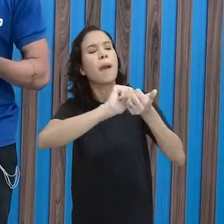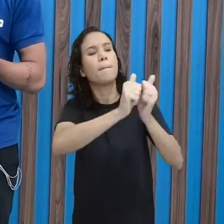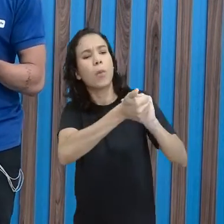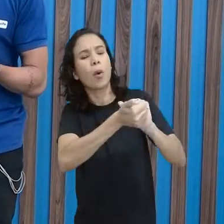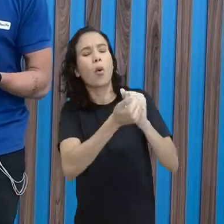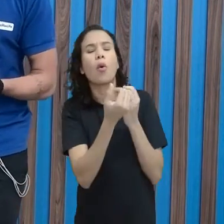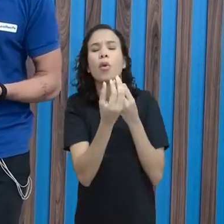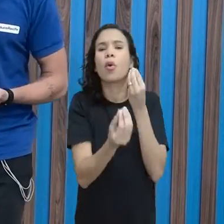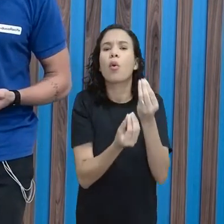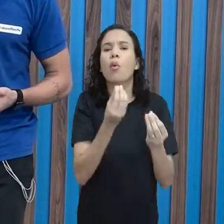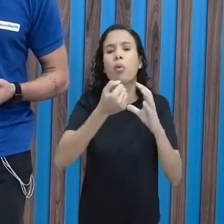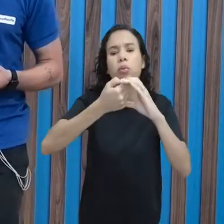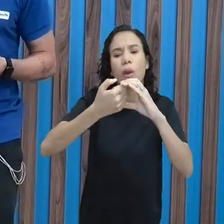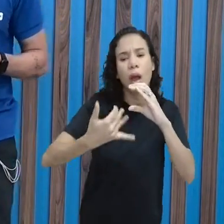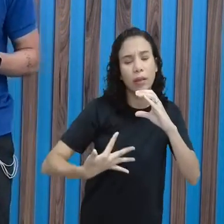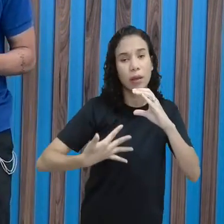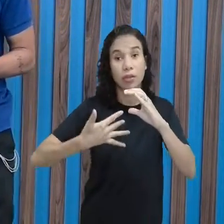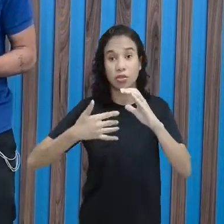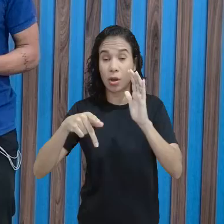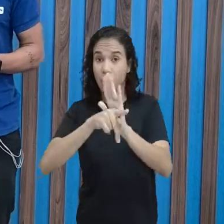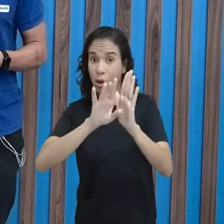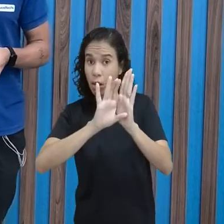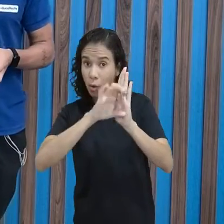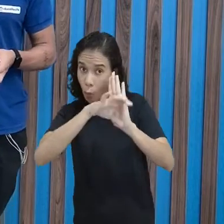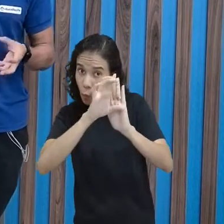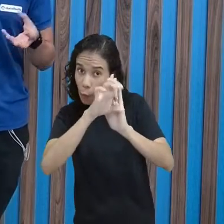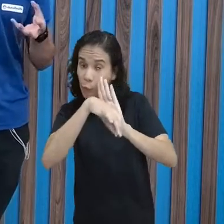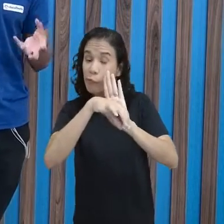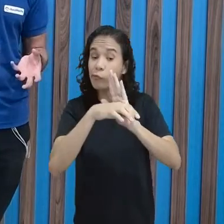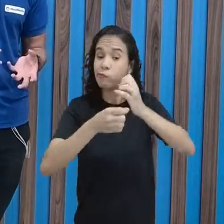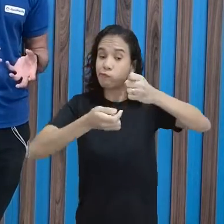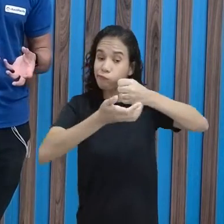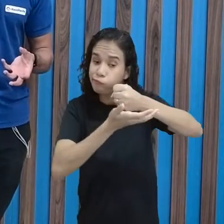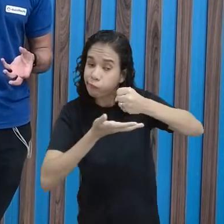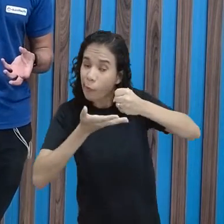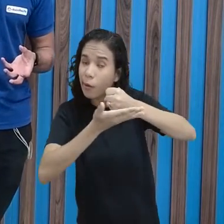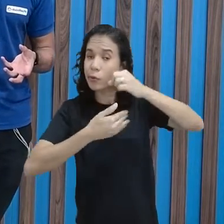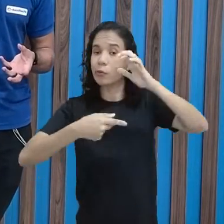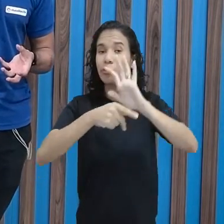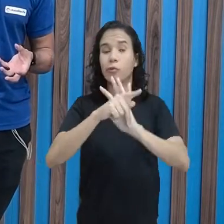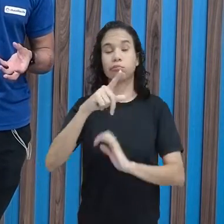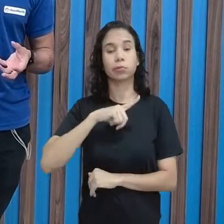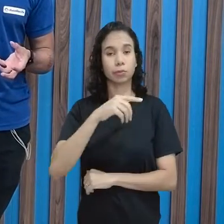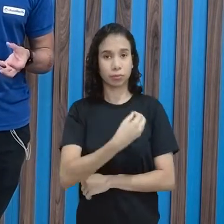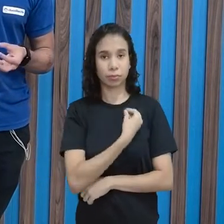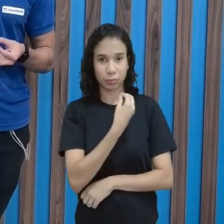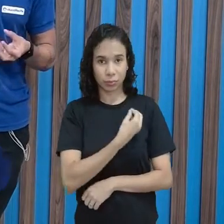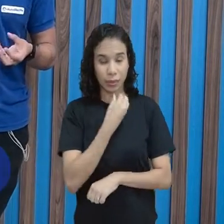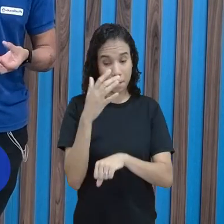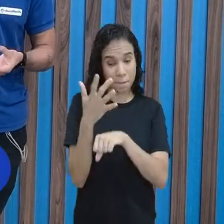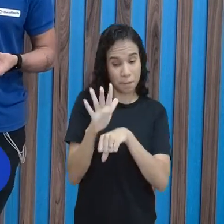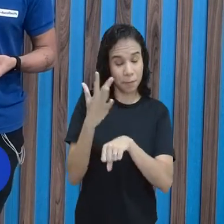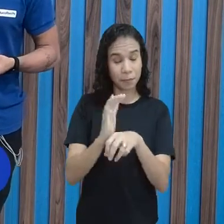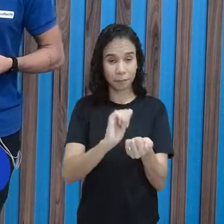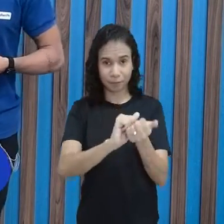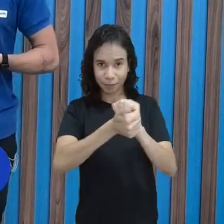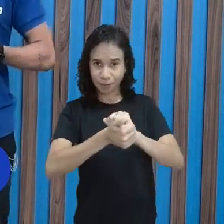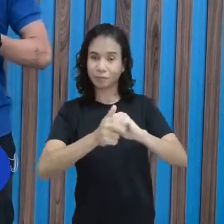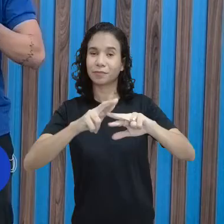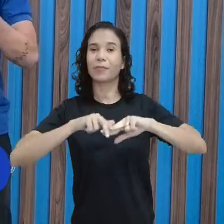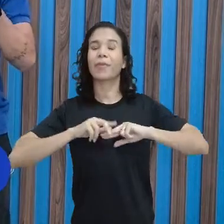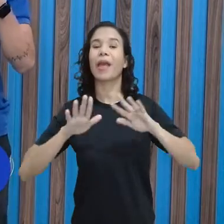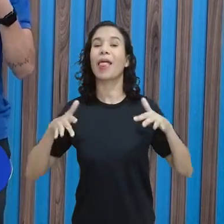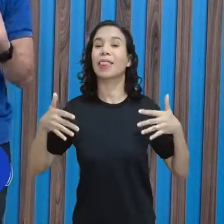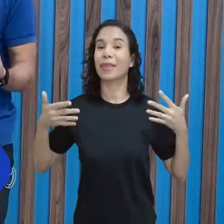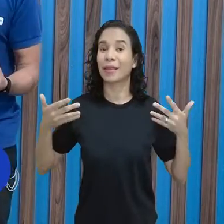como é que a gente caracteriza, quais são os conceitos que fundamentam essa prática. Então,